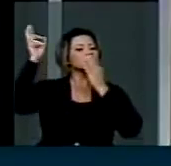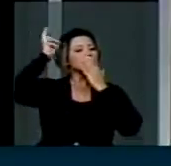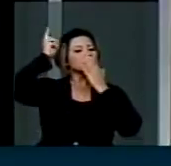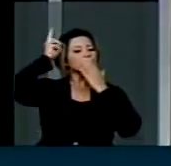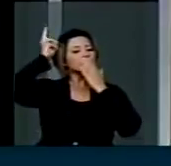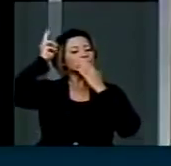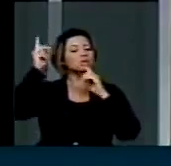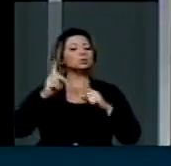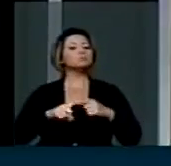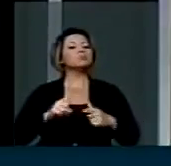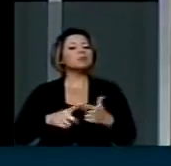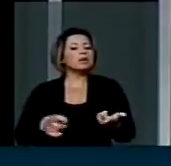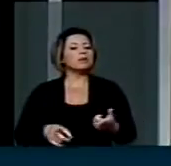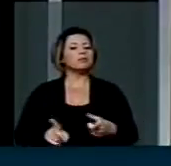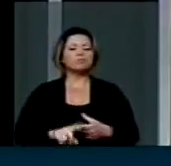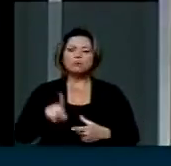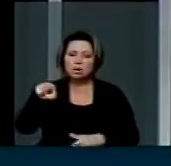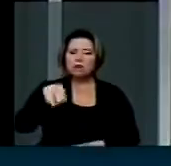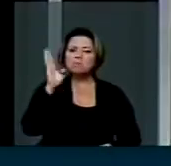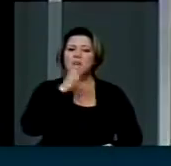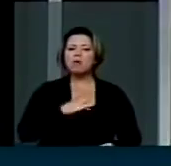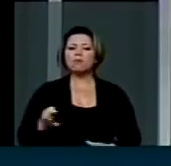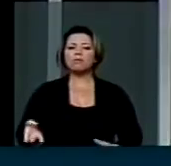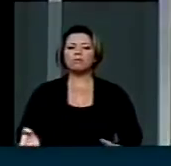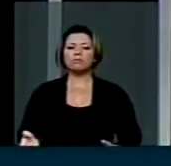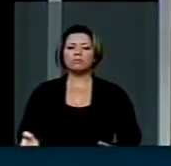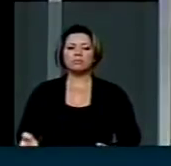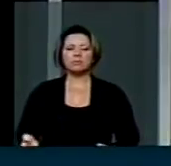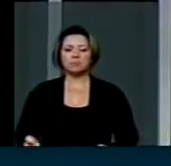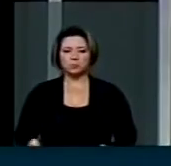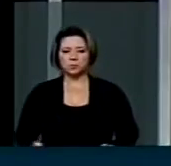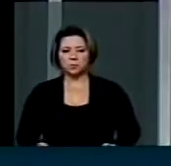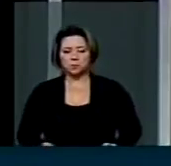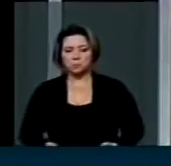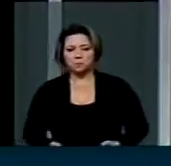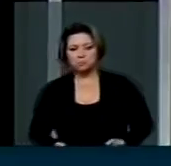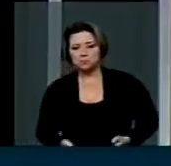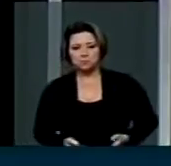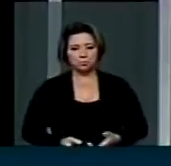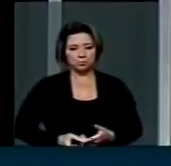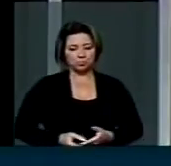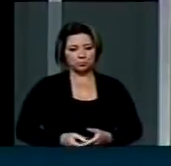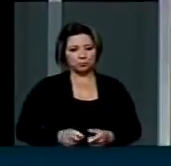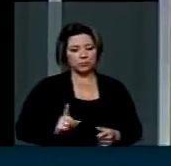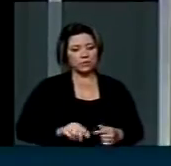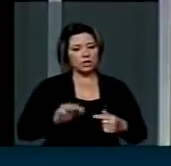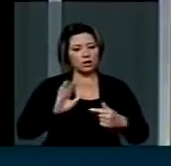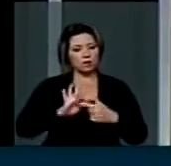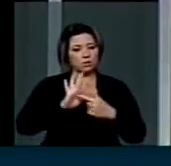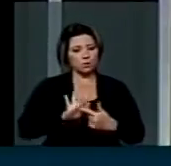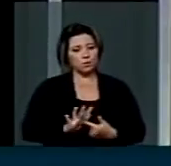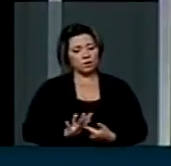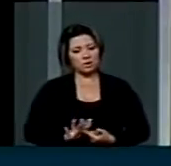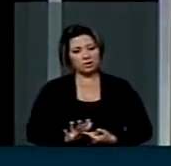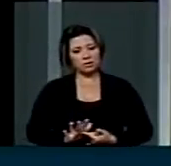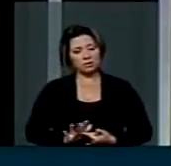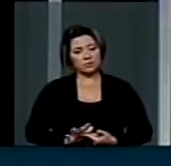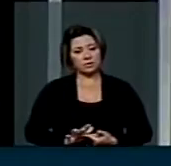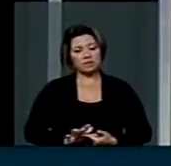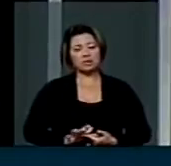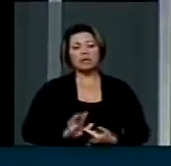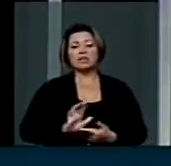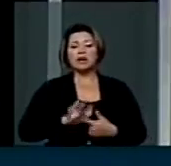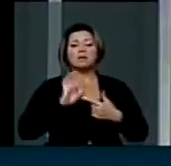falando, por maldade. para... Só para concluir, Presidente, para mostrar quem manga. Ou seja,